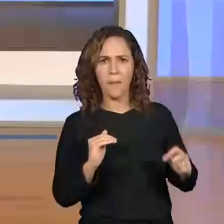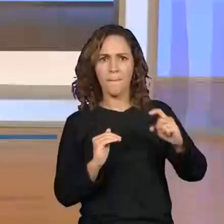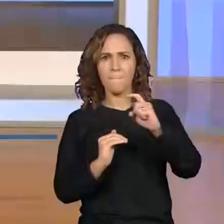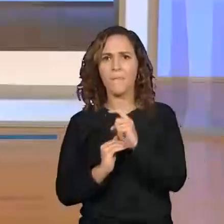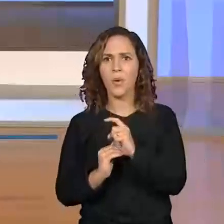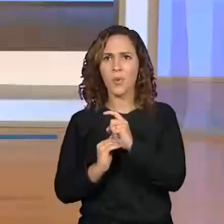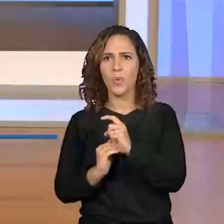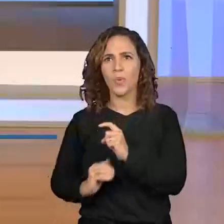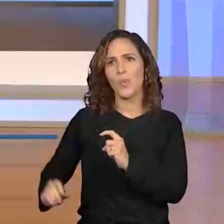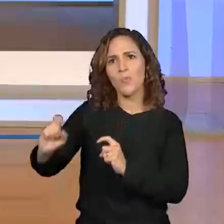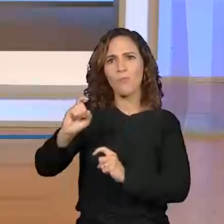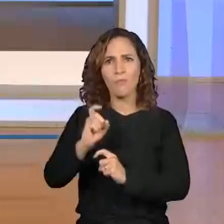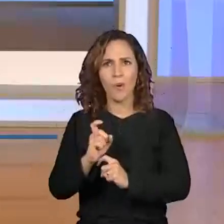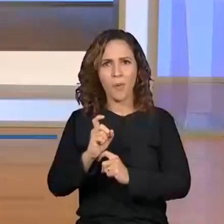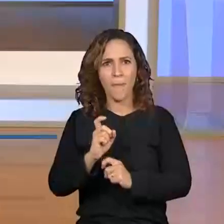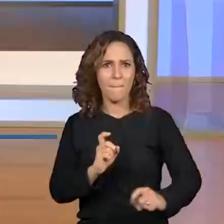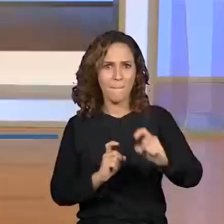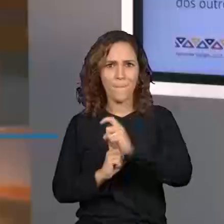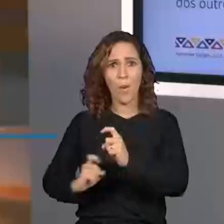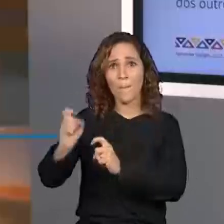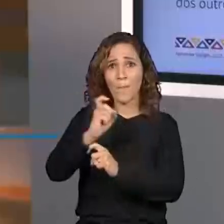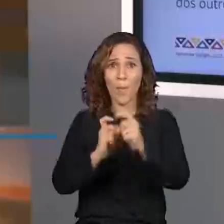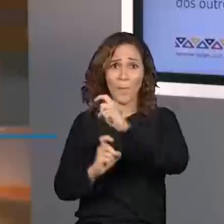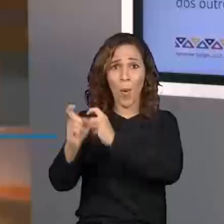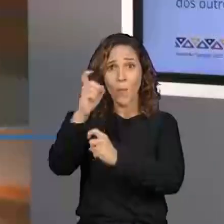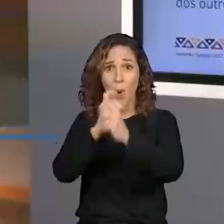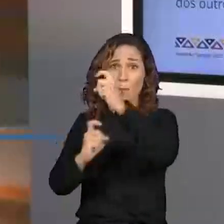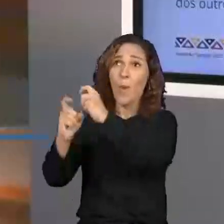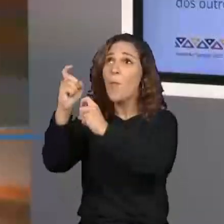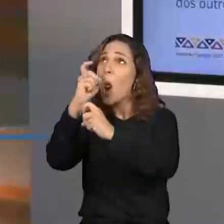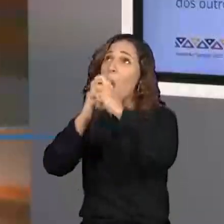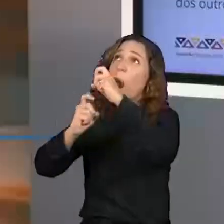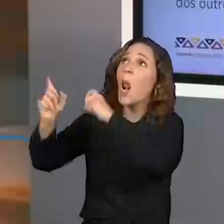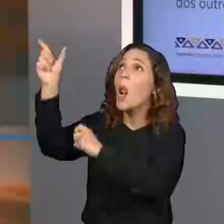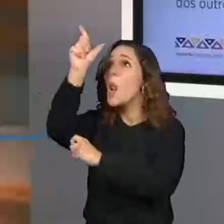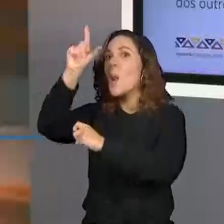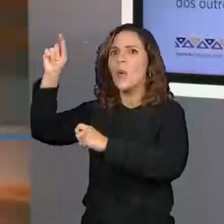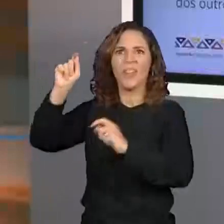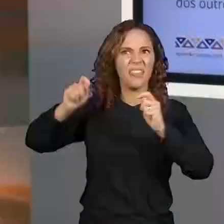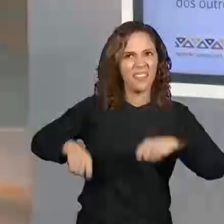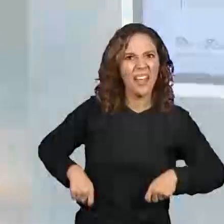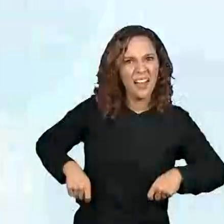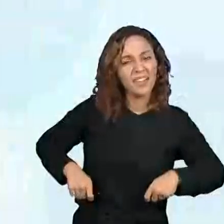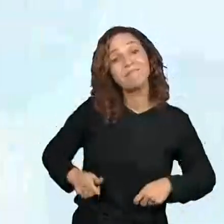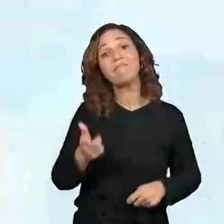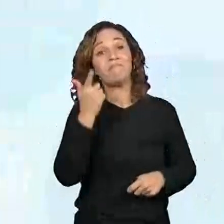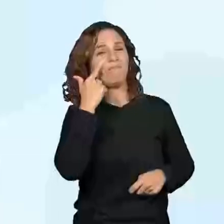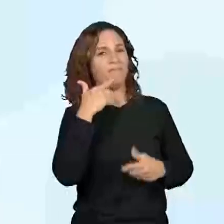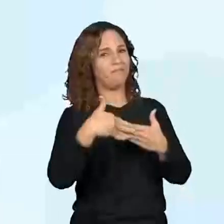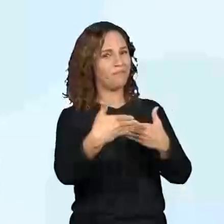Vamos desvendiar essa história? Então vamos continuar a interpretação desse texto aí. Vamos desvendar, juntinhos.